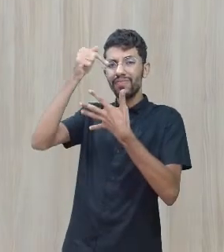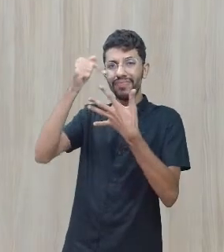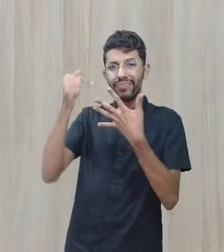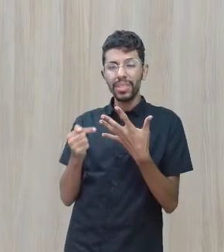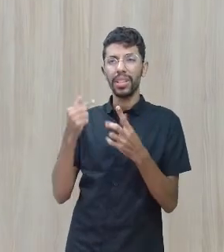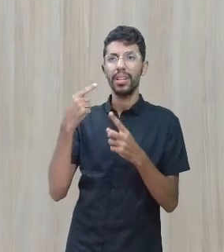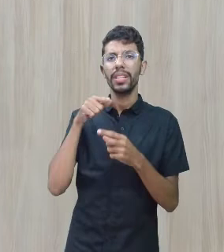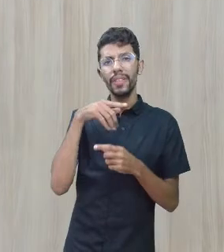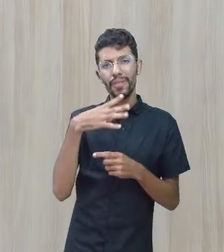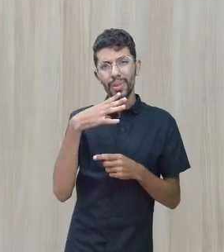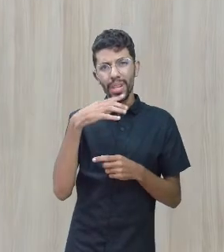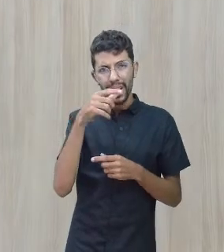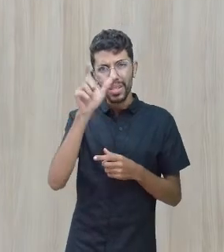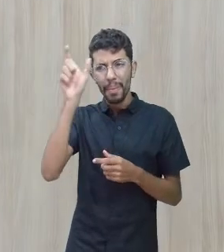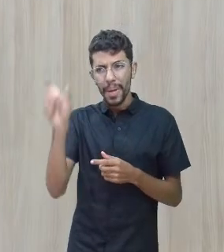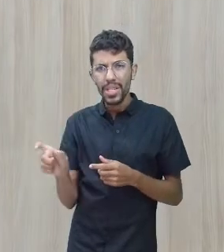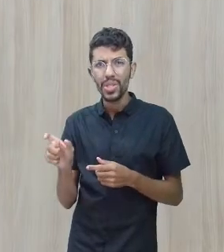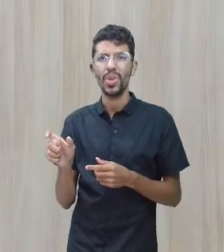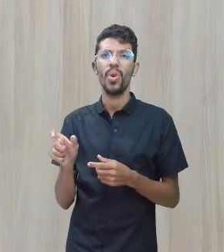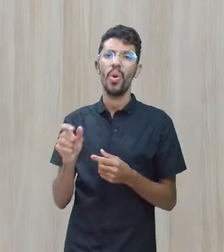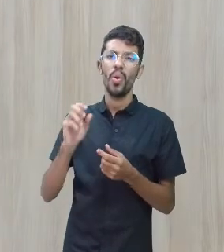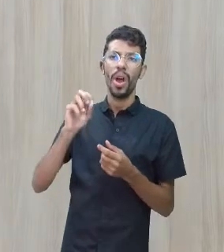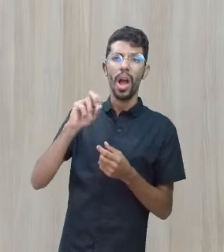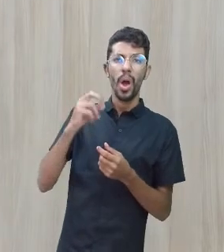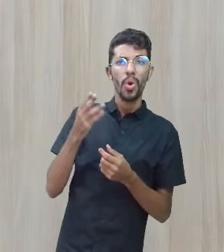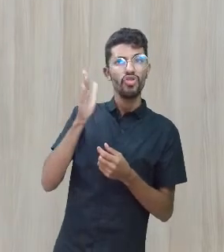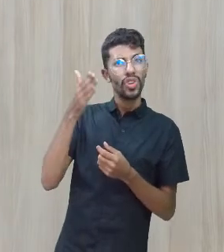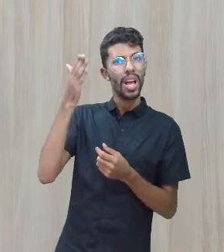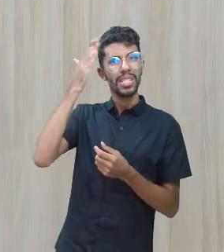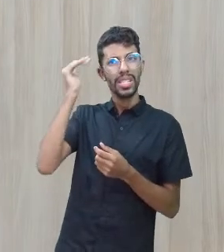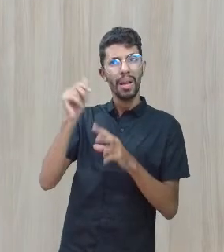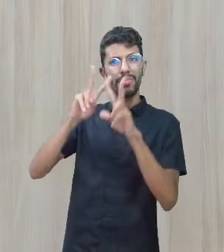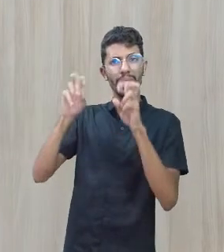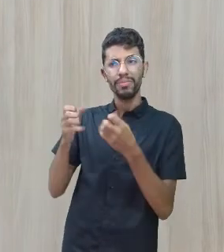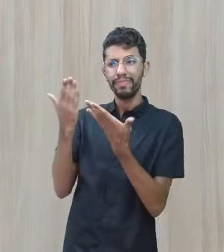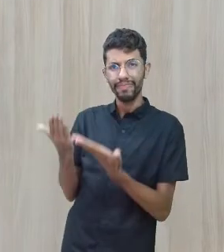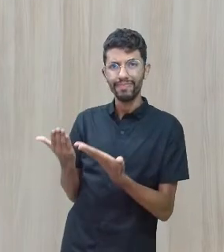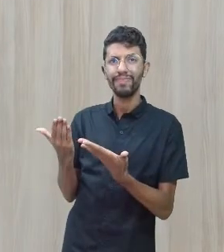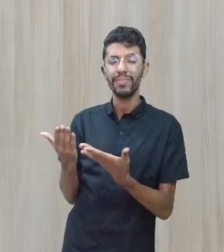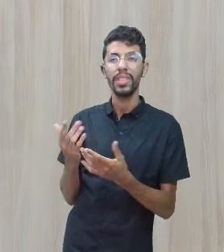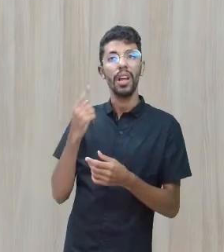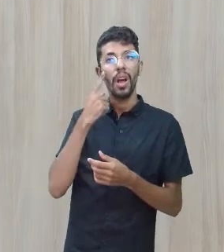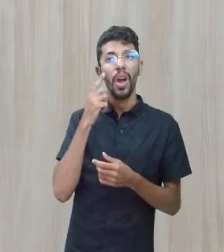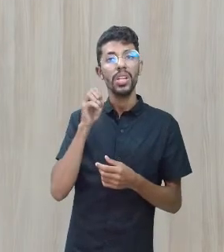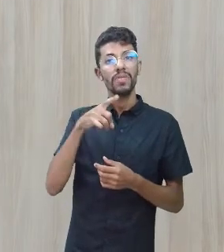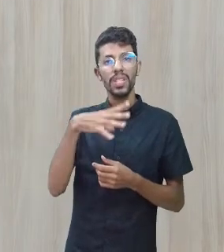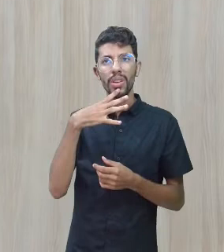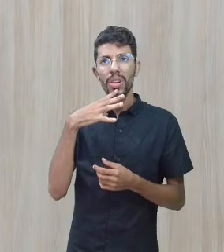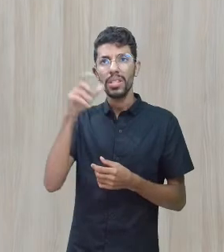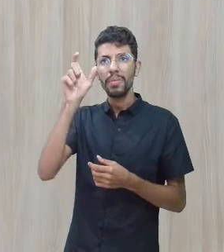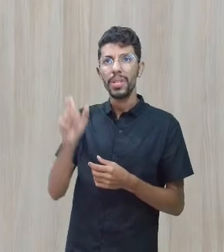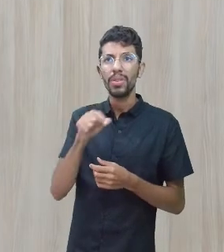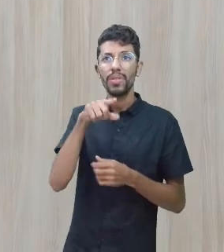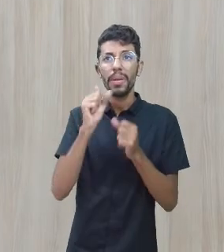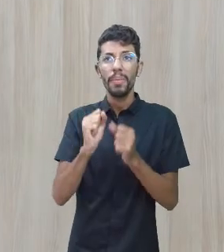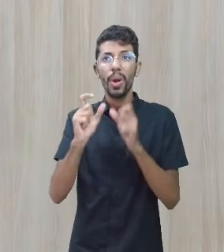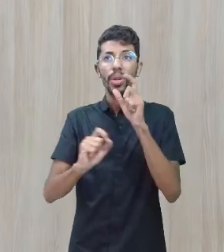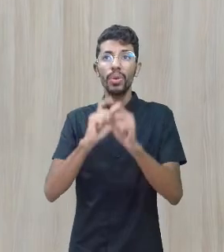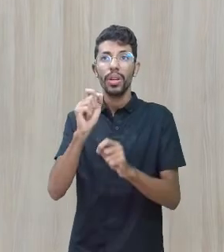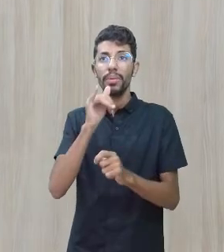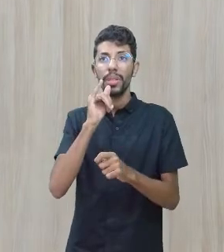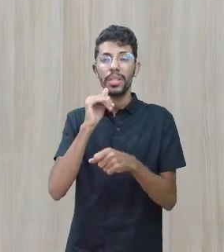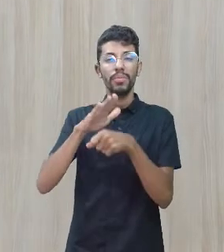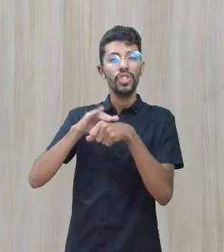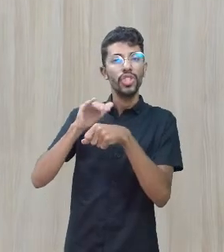conhece alguém? Você já ouviu falar sobre esse assunto? Então, se você conhece, você pode chamar algum